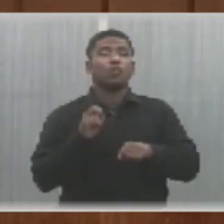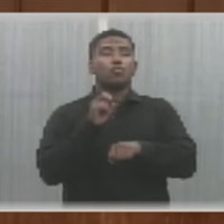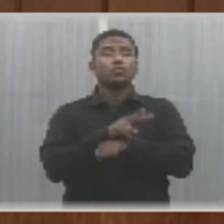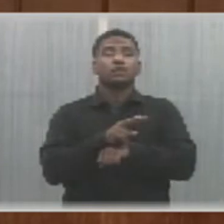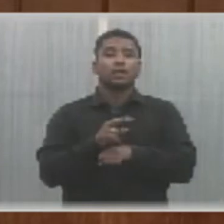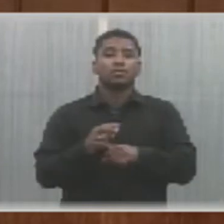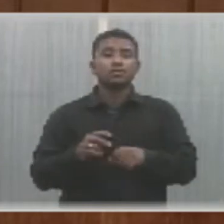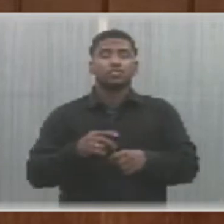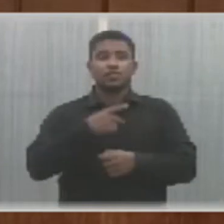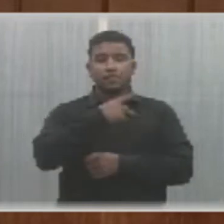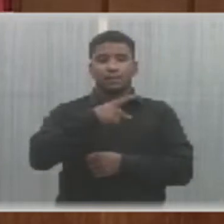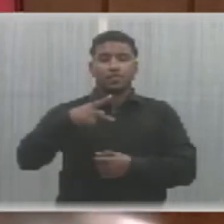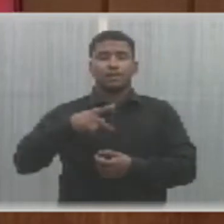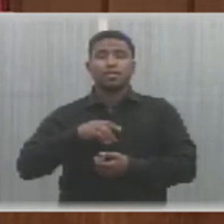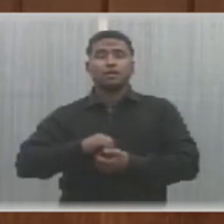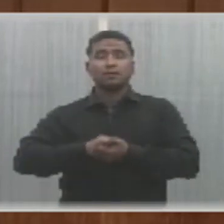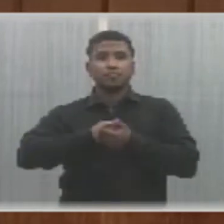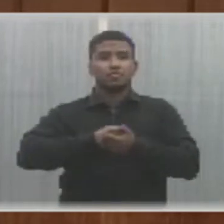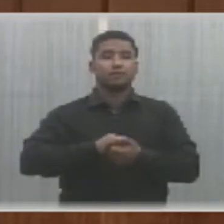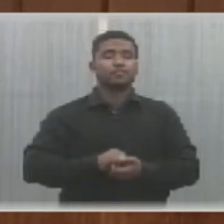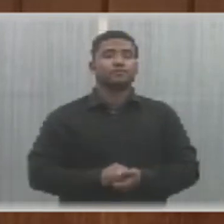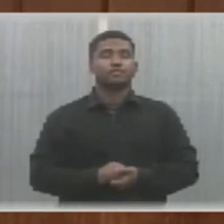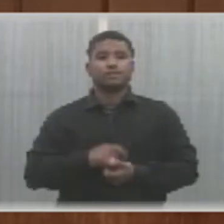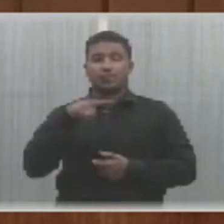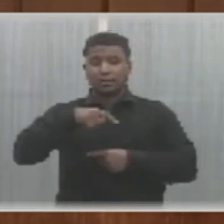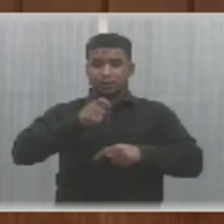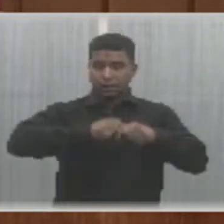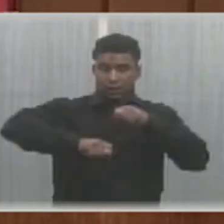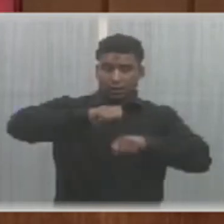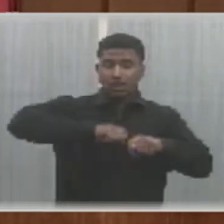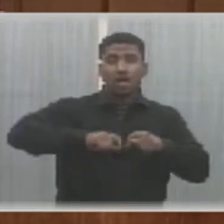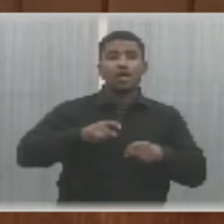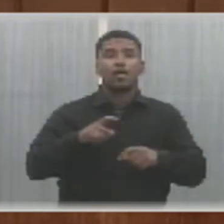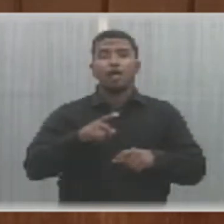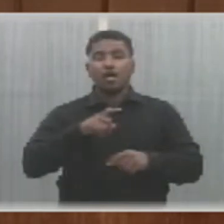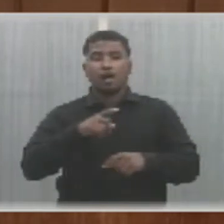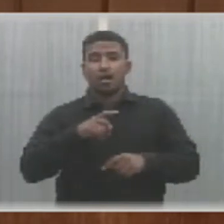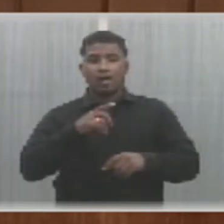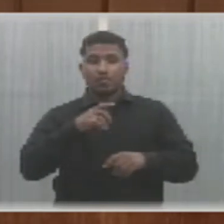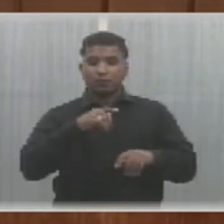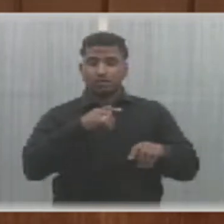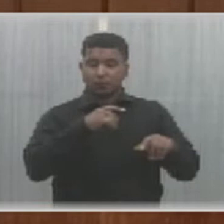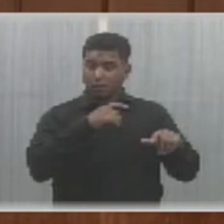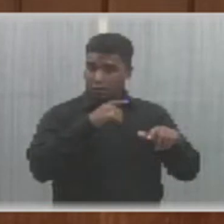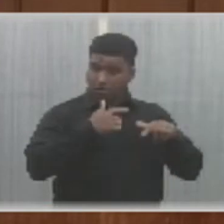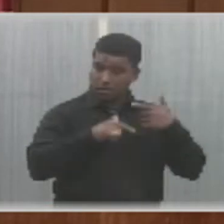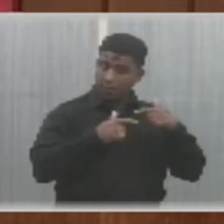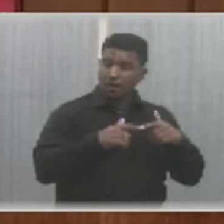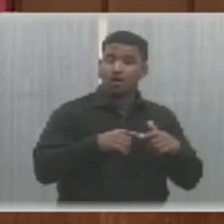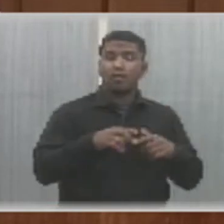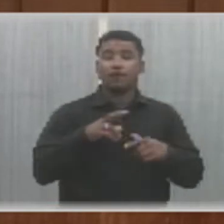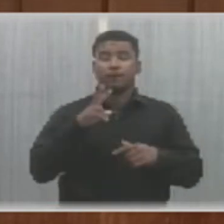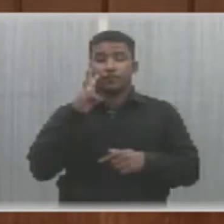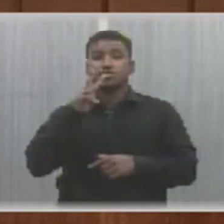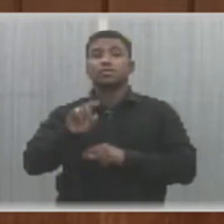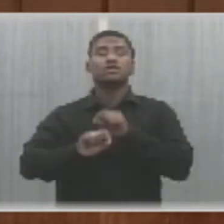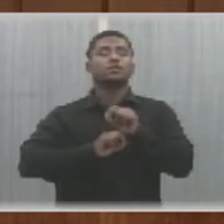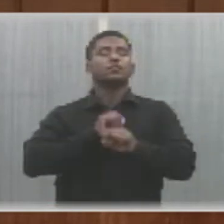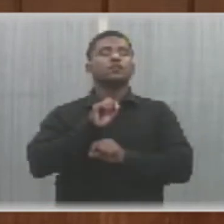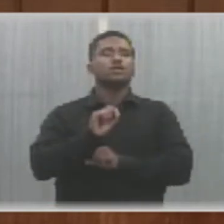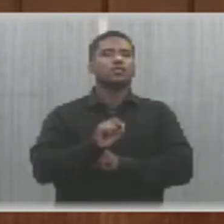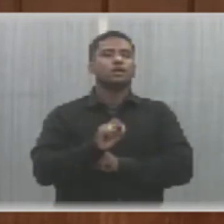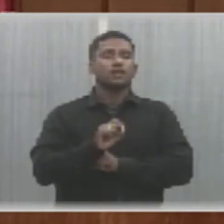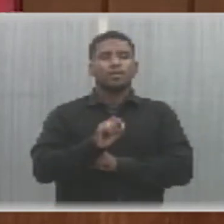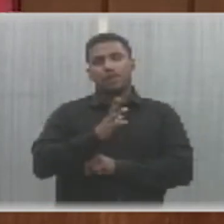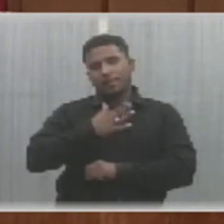parceria público-privada na modalidade de concessão administrativa para prestação de serviços públicos visando a implementação de sistema integrado para